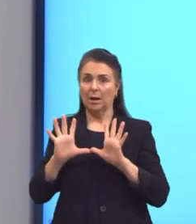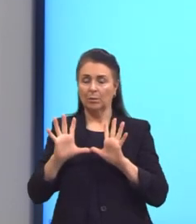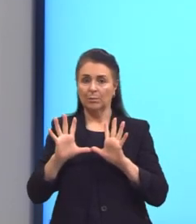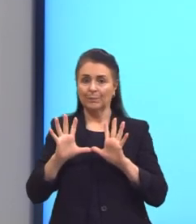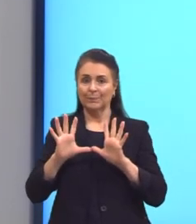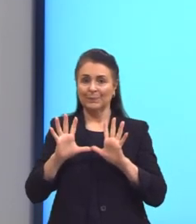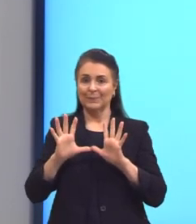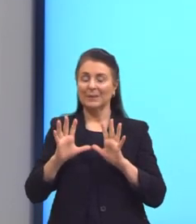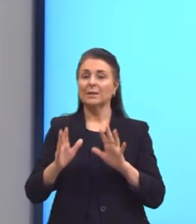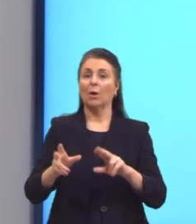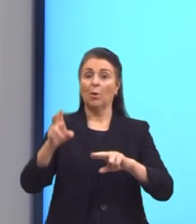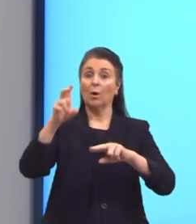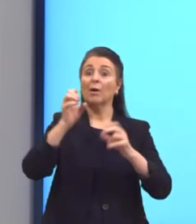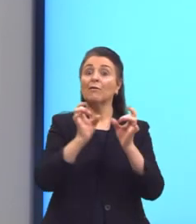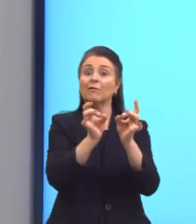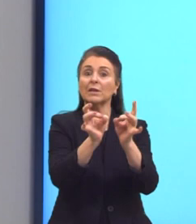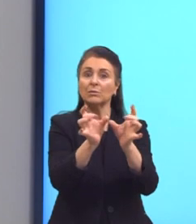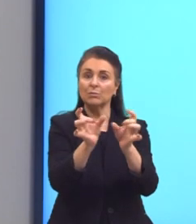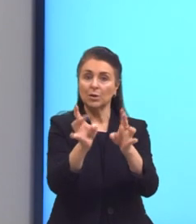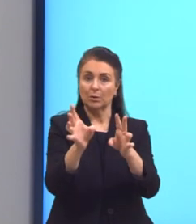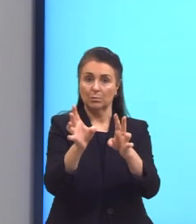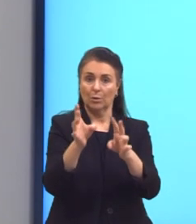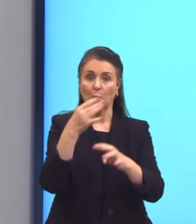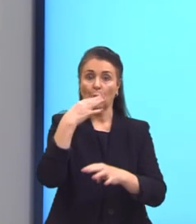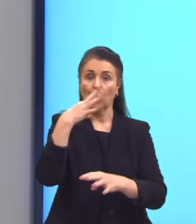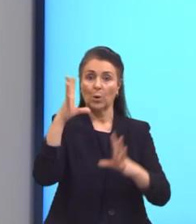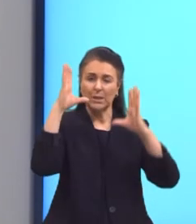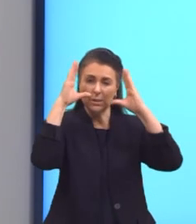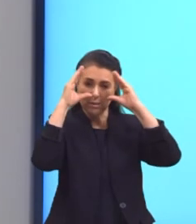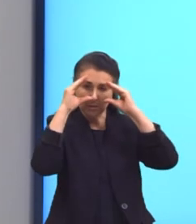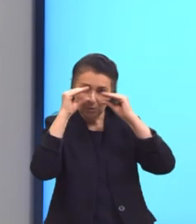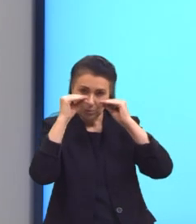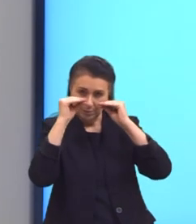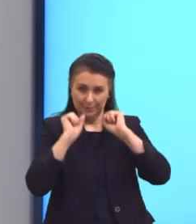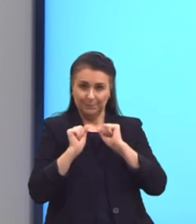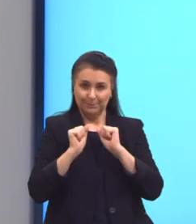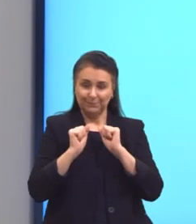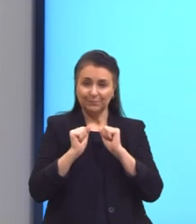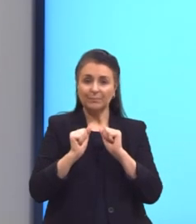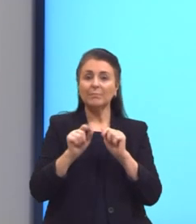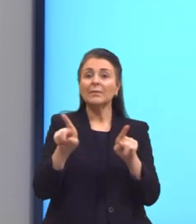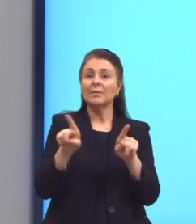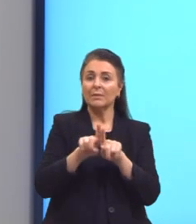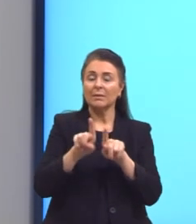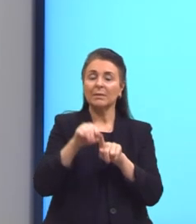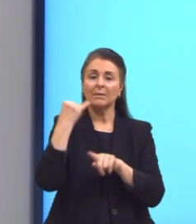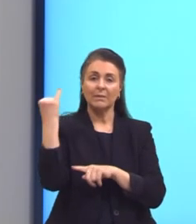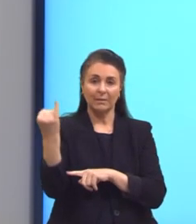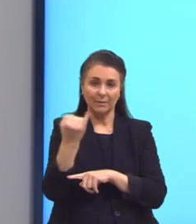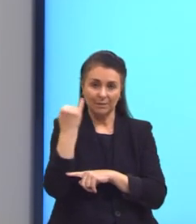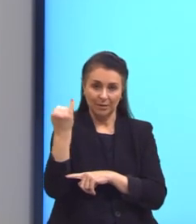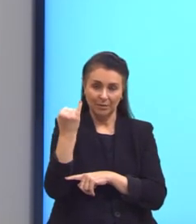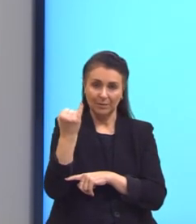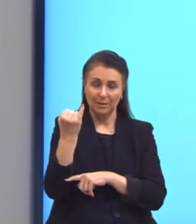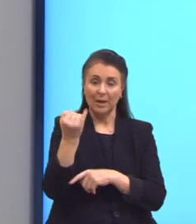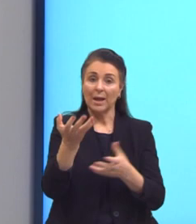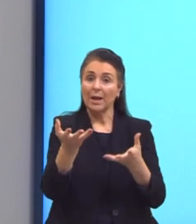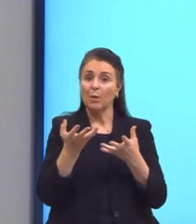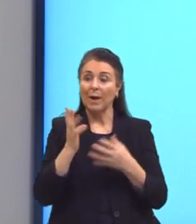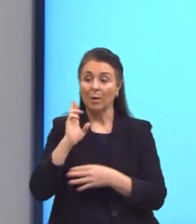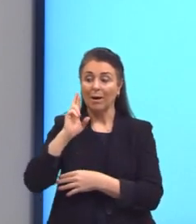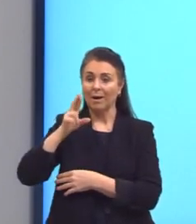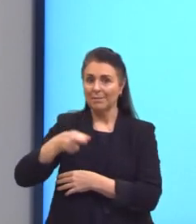Então, eu já sei, assentos vendidos, a cor é mais escurinha. E outra coisa que eu destaquei é que eu quero a